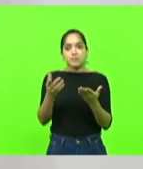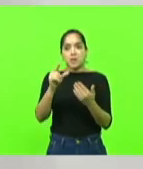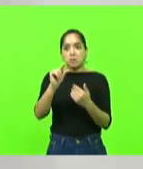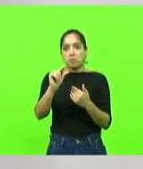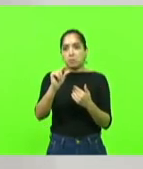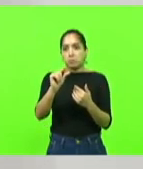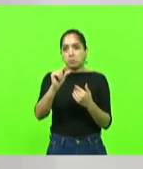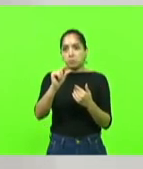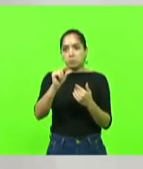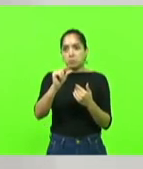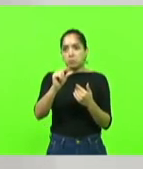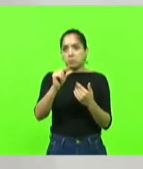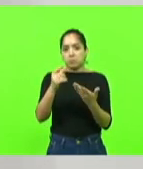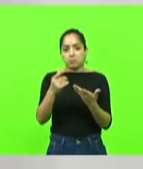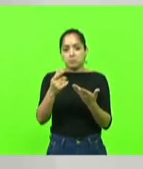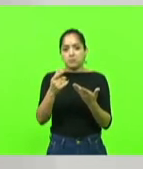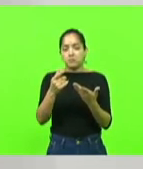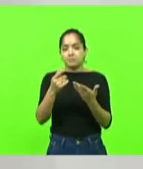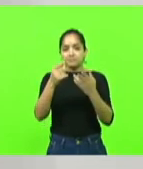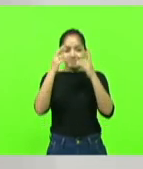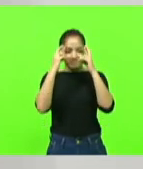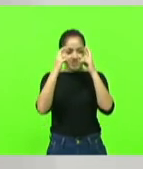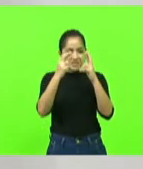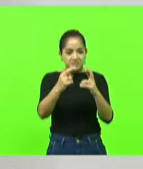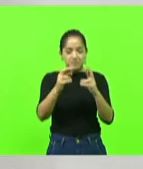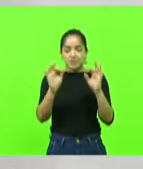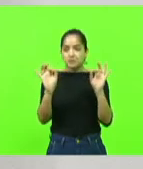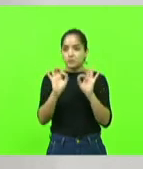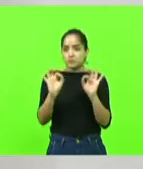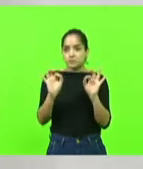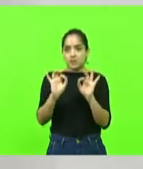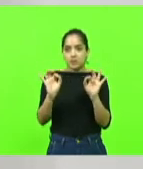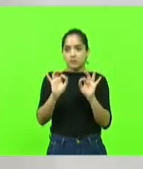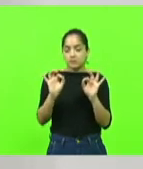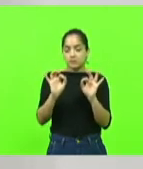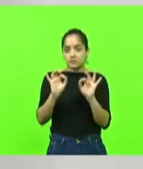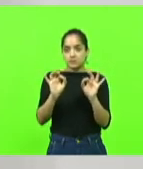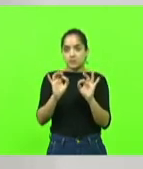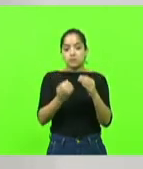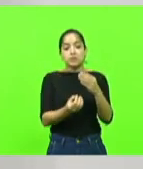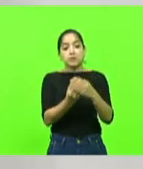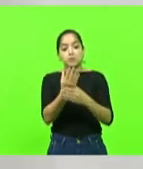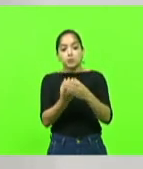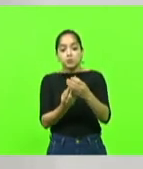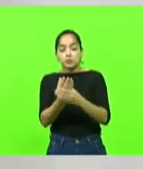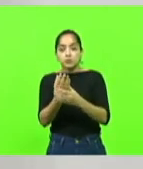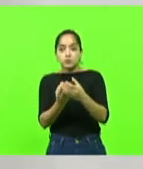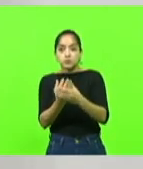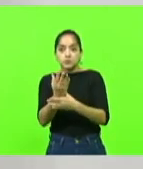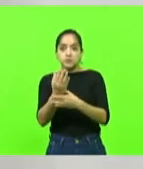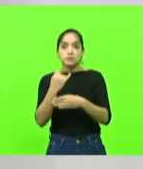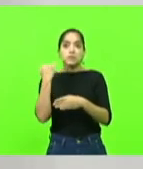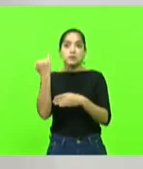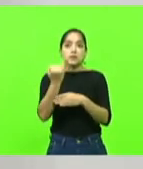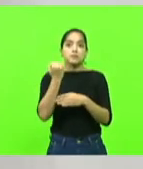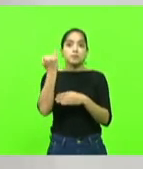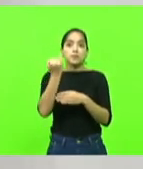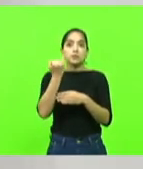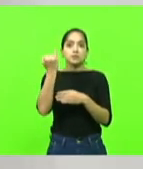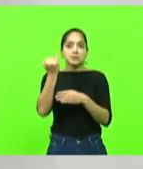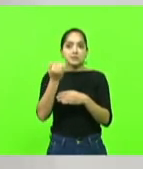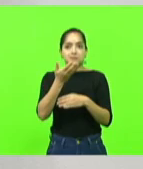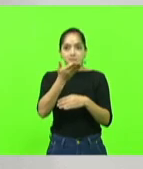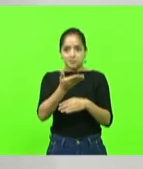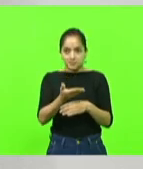menor menção de respeito, deputado Kennedy Nunes, aquilo que é produzido e a importância dessa cidade para dentro